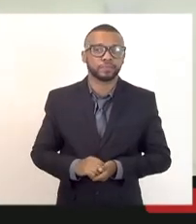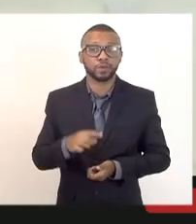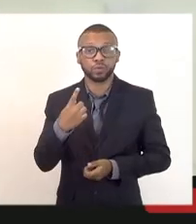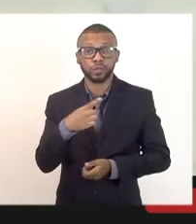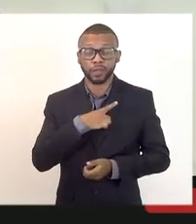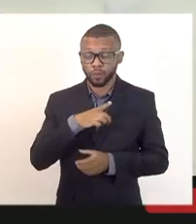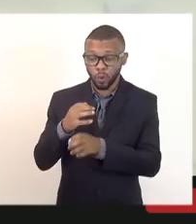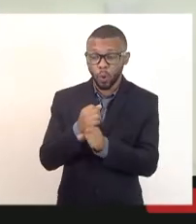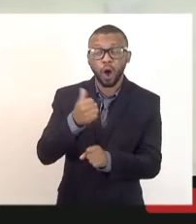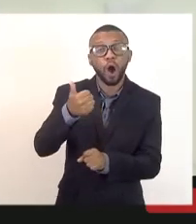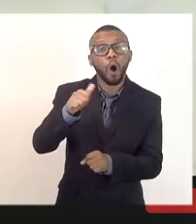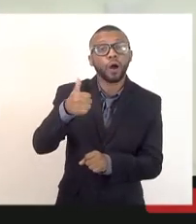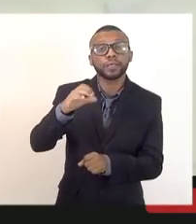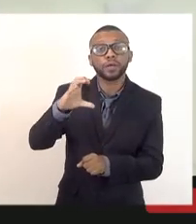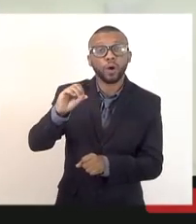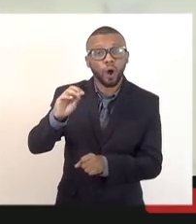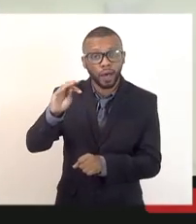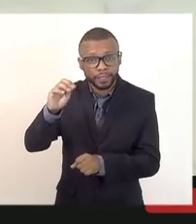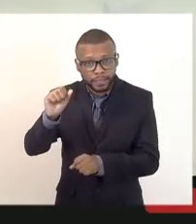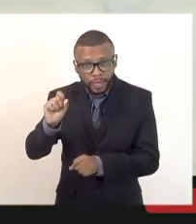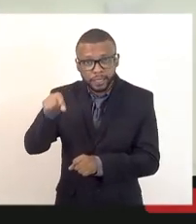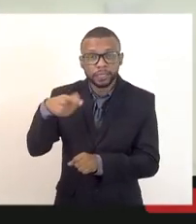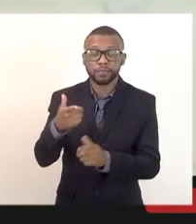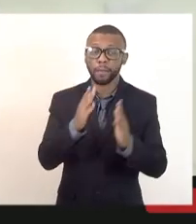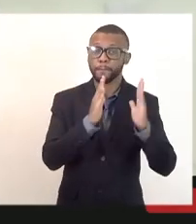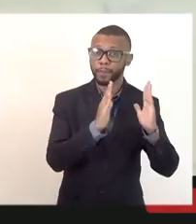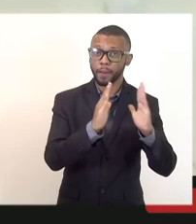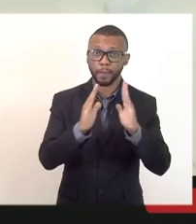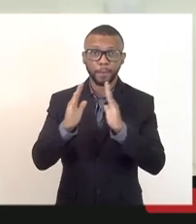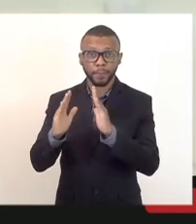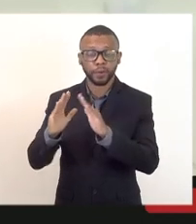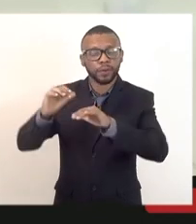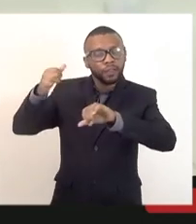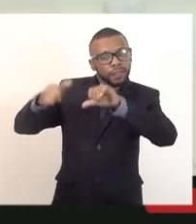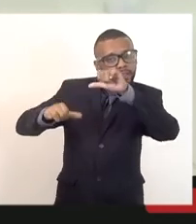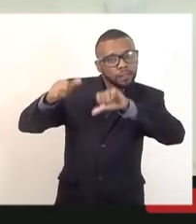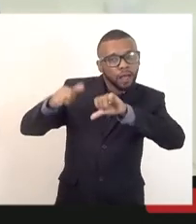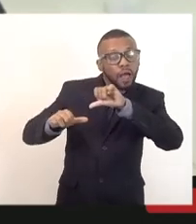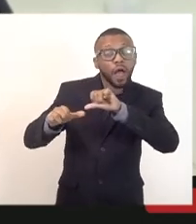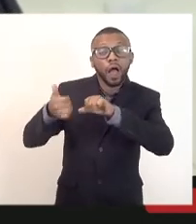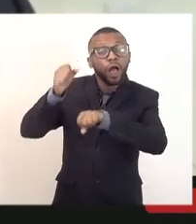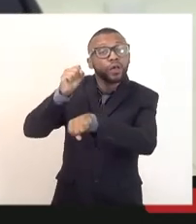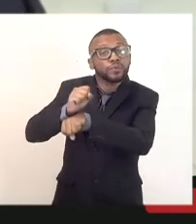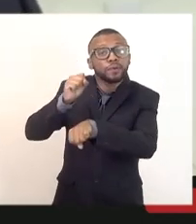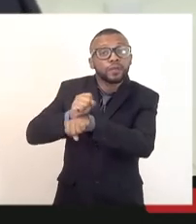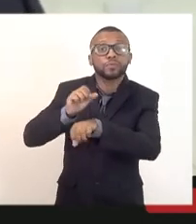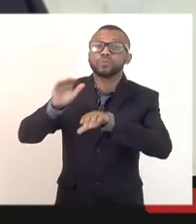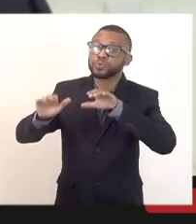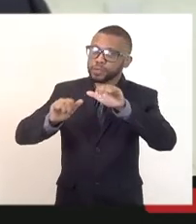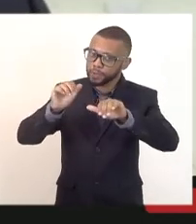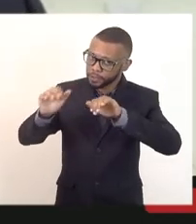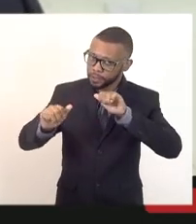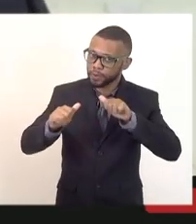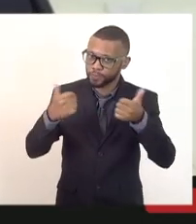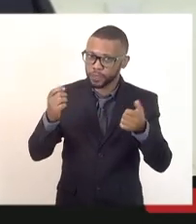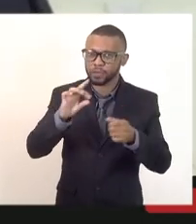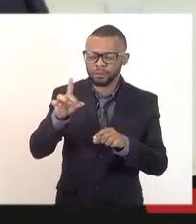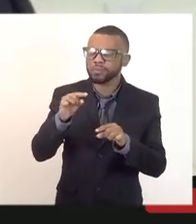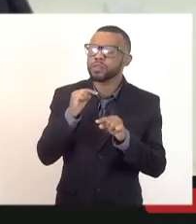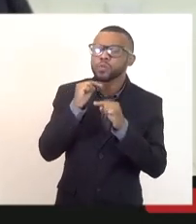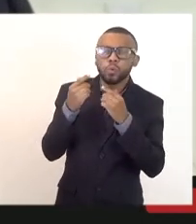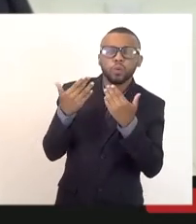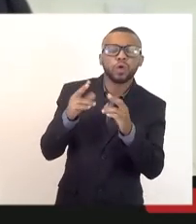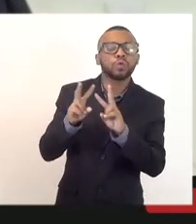cotistas que fizeram todas as fases nessa situação, neste cargo, aguardando a convocação. Então, só para esse questionamento em relação aos